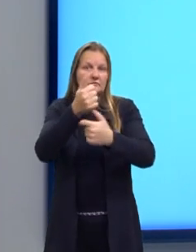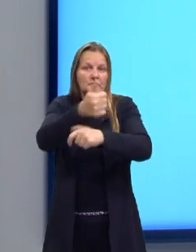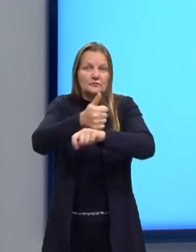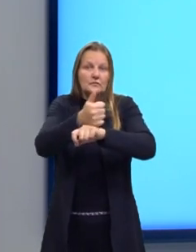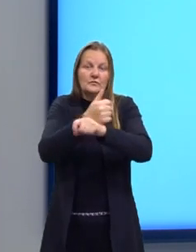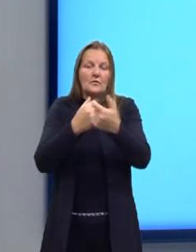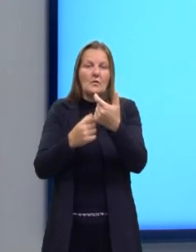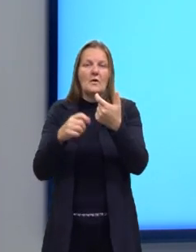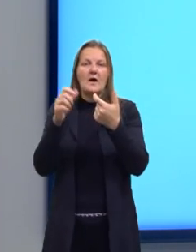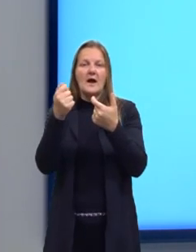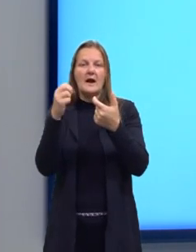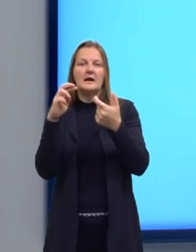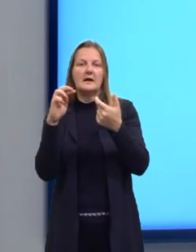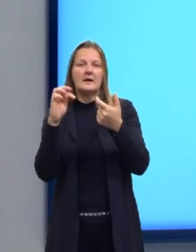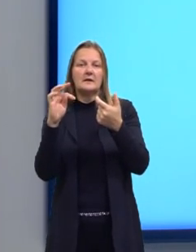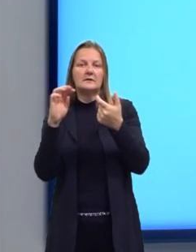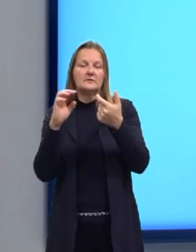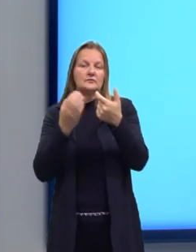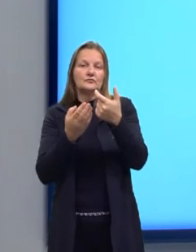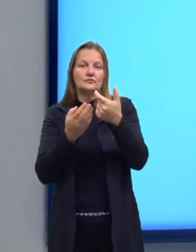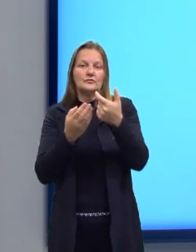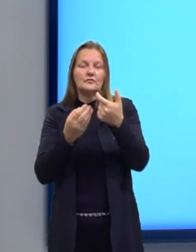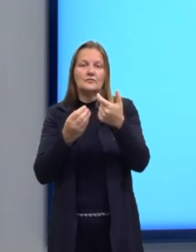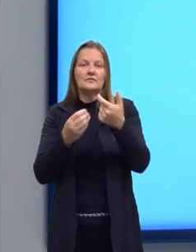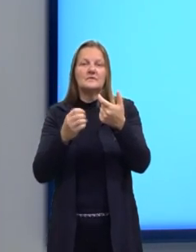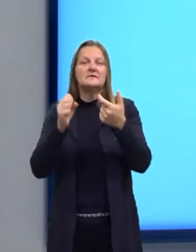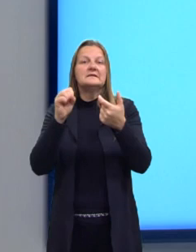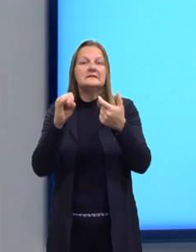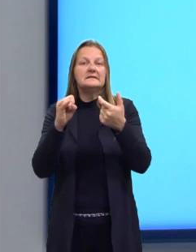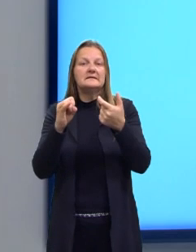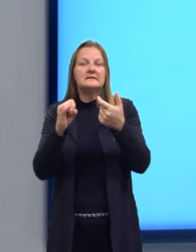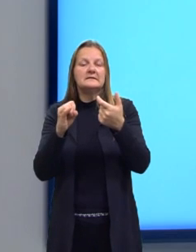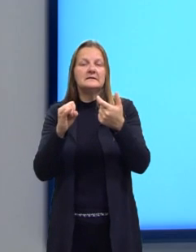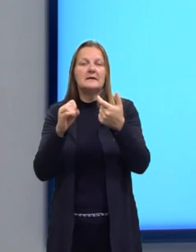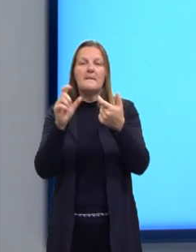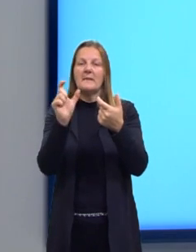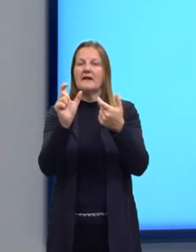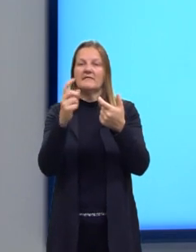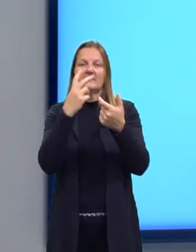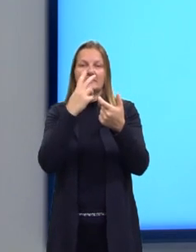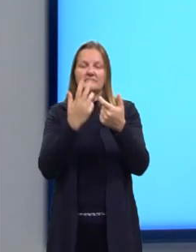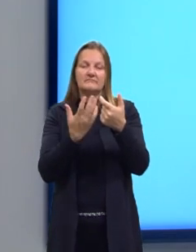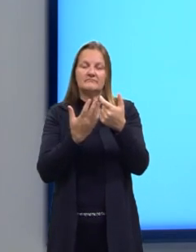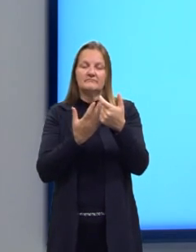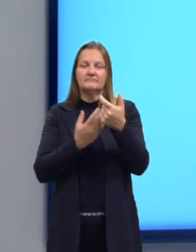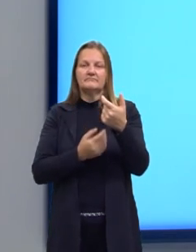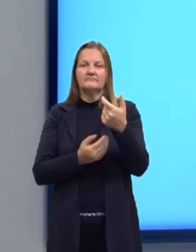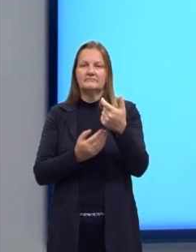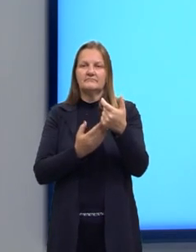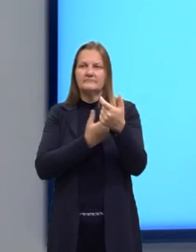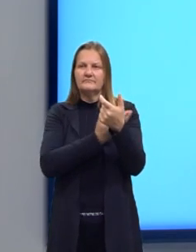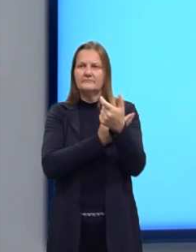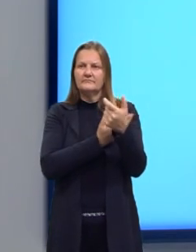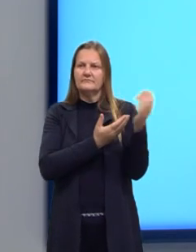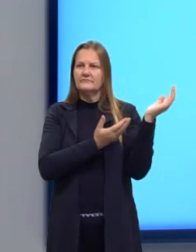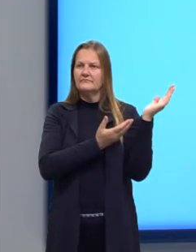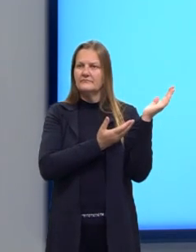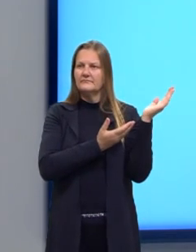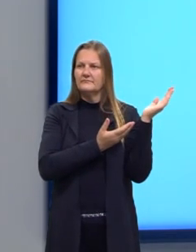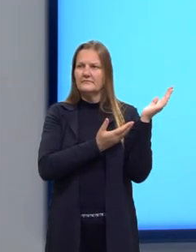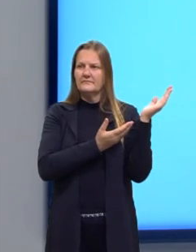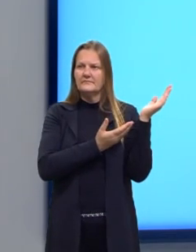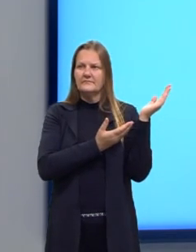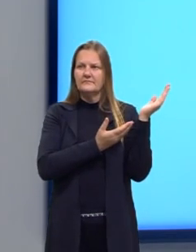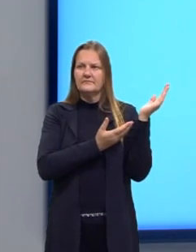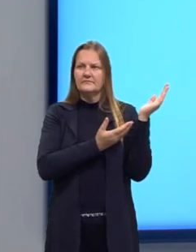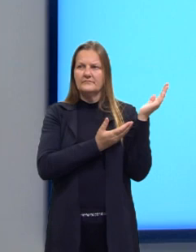Aí, se eu quiser dizer que ele é artístico, eu vou dizer que ele é artist, né? Então, o